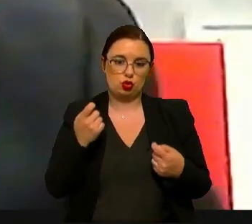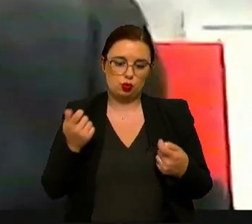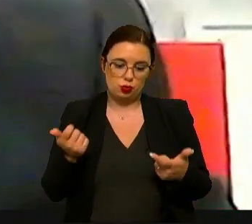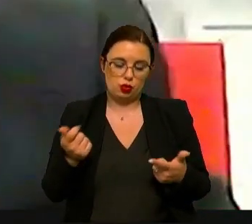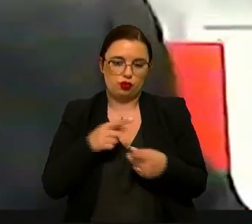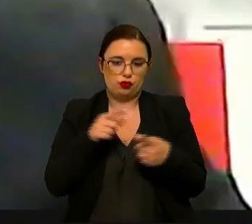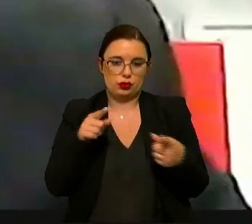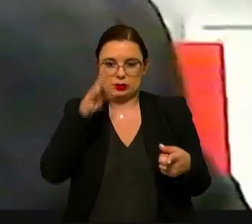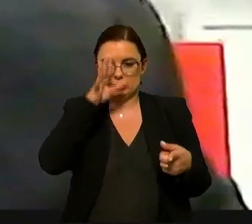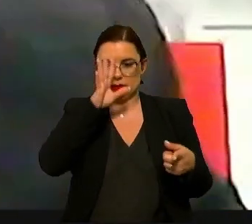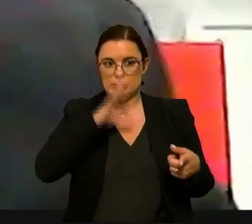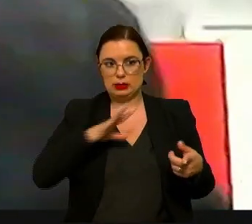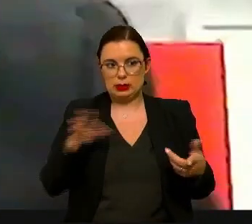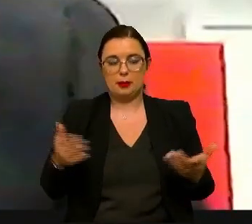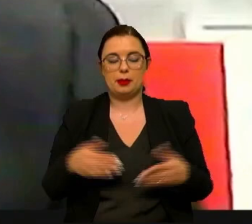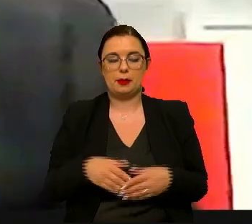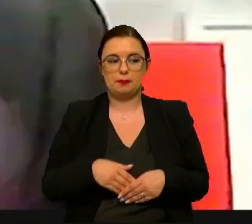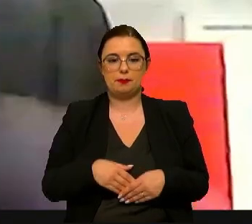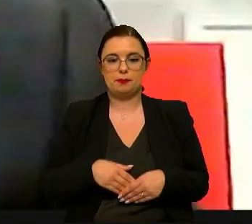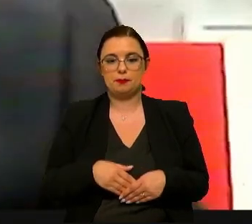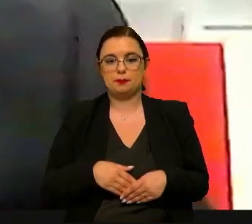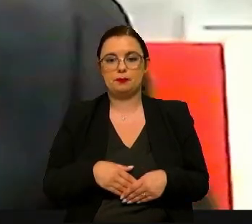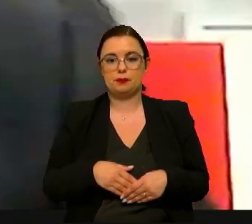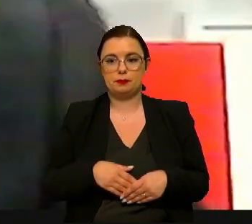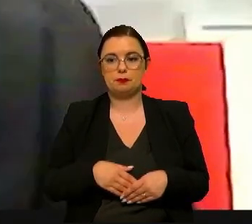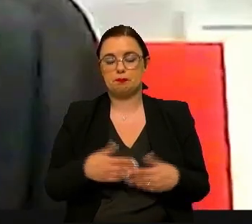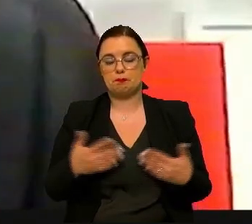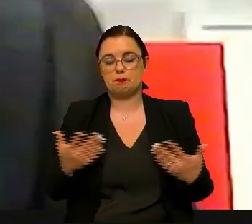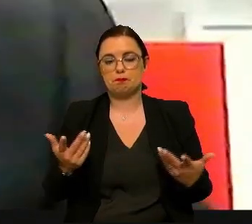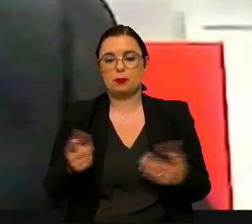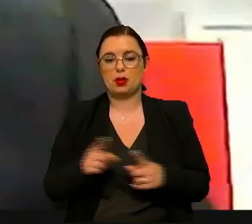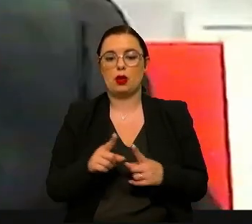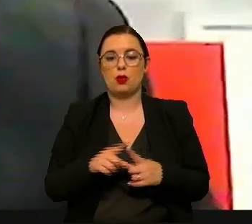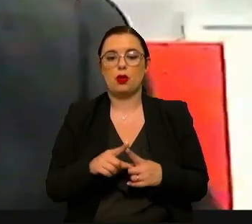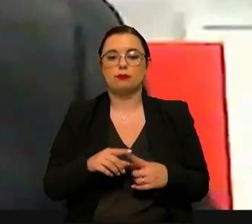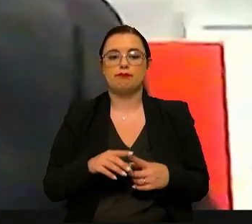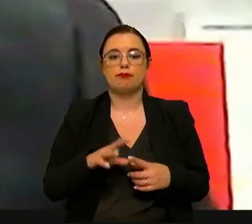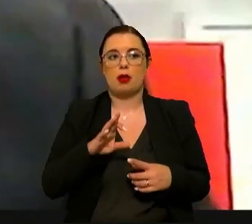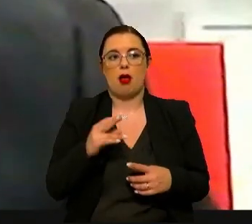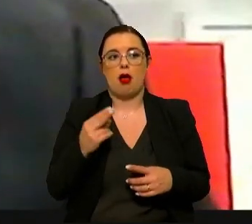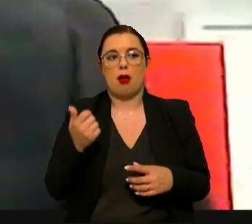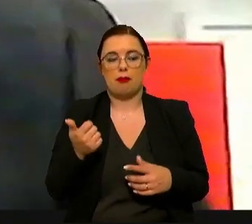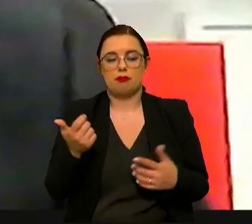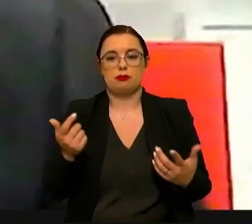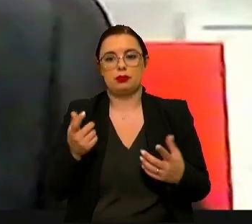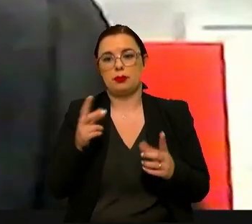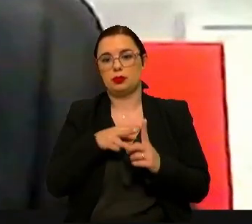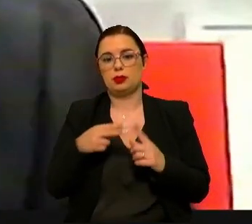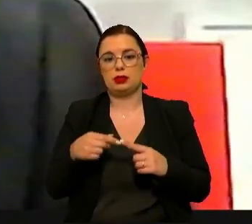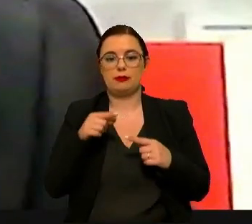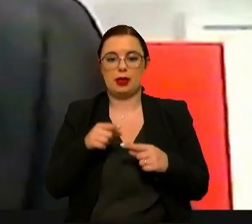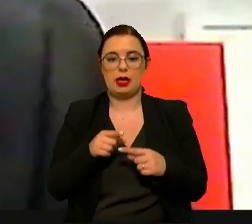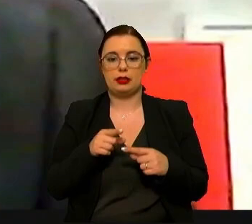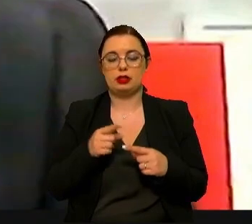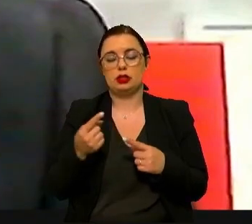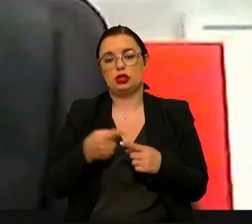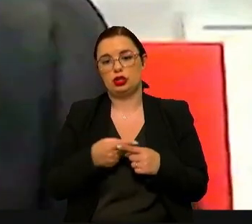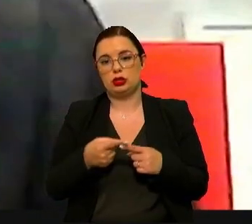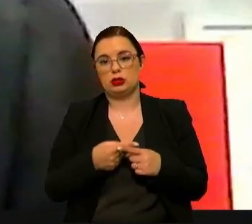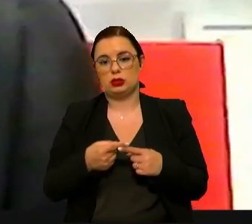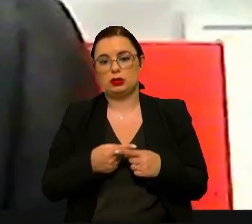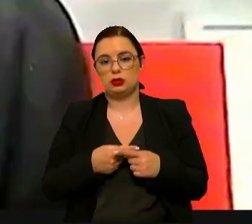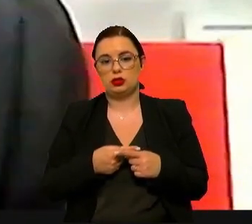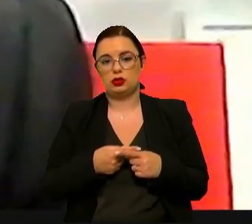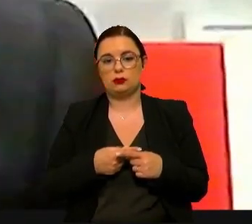calcular que se posiciona como um lab estas abordagens são muito interessantes